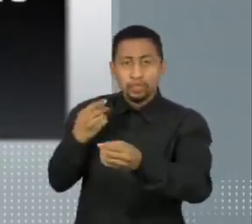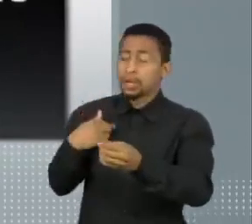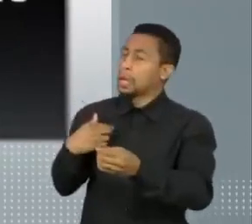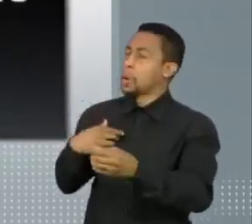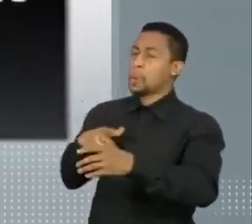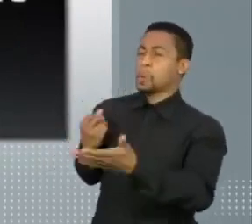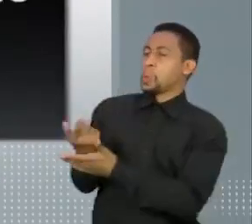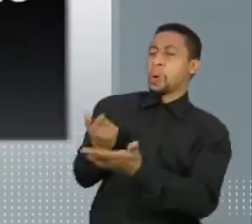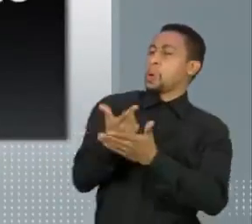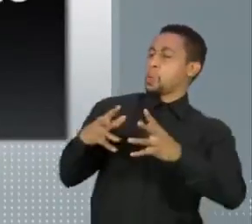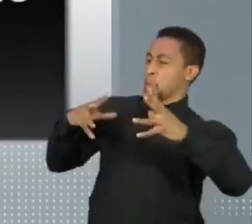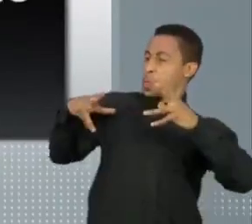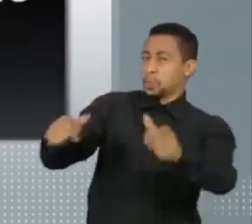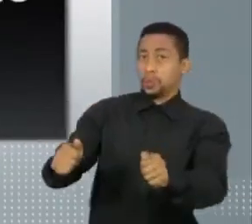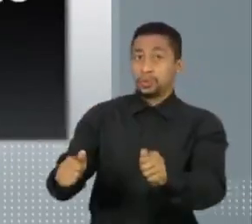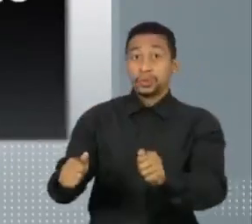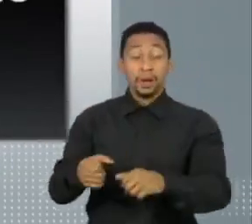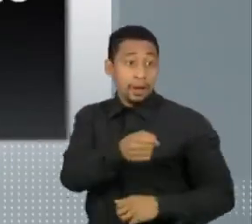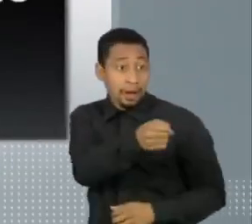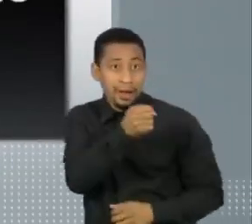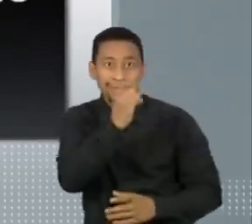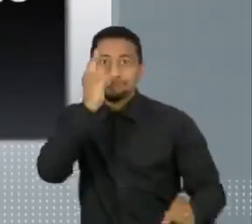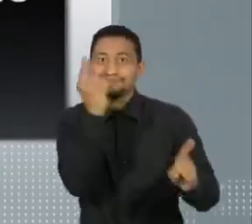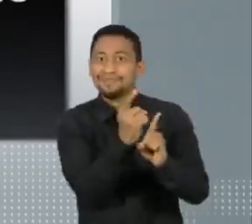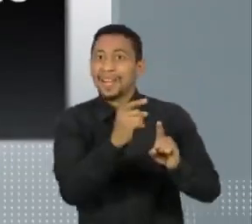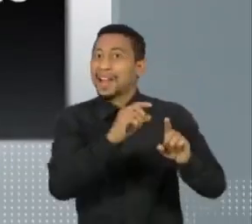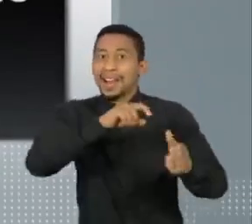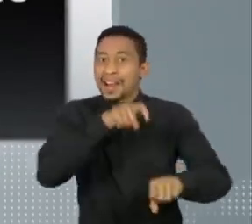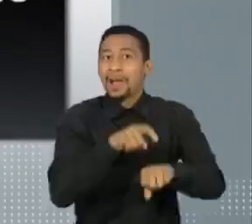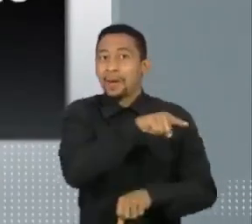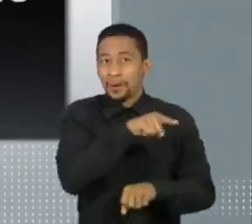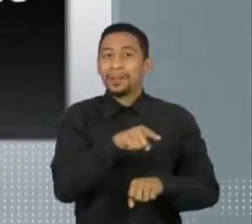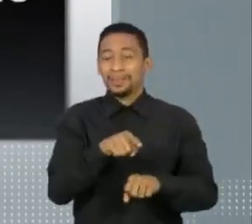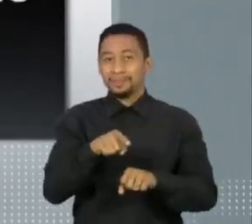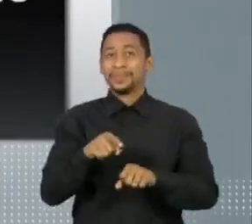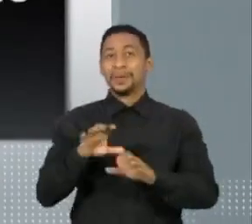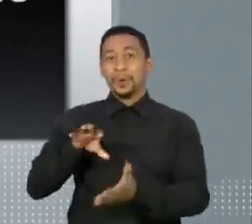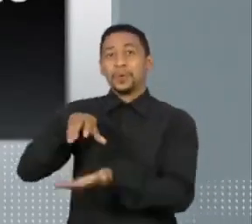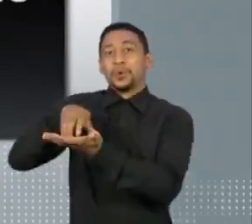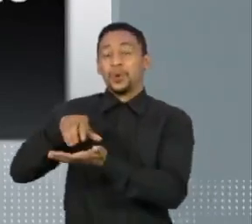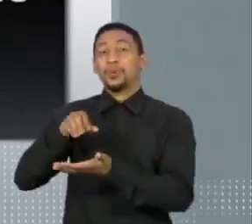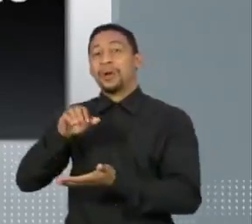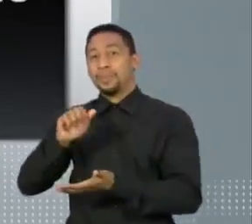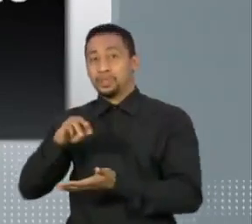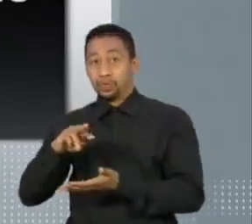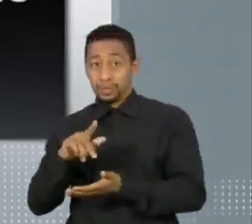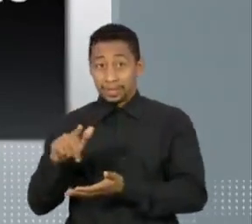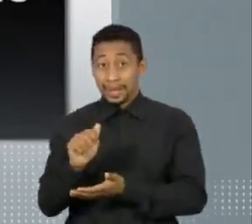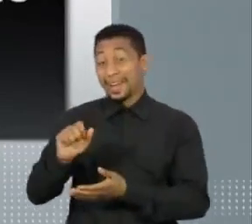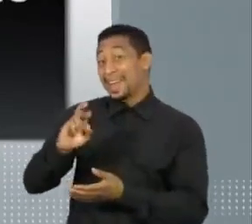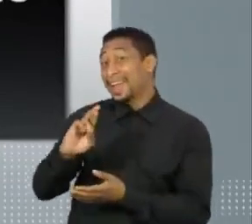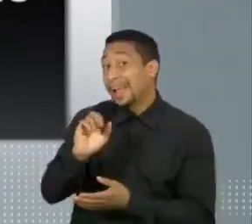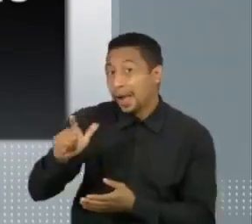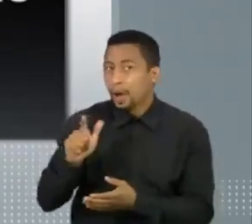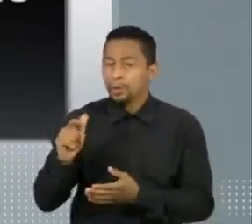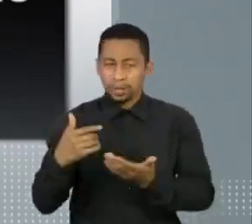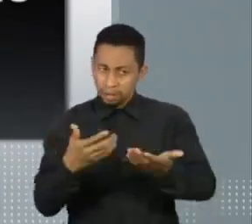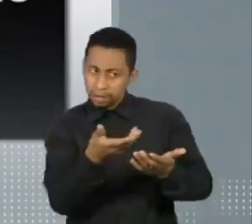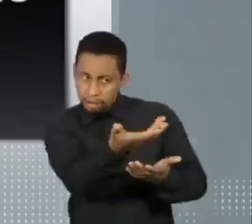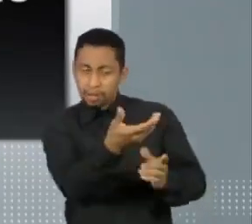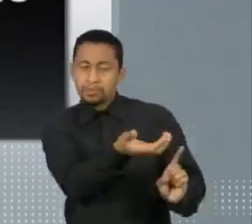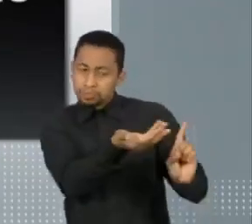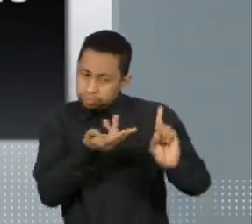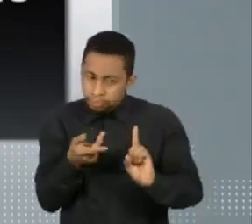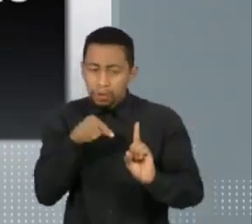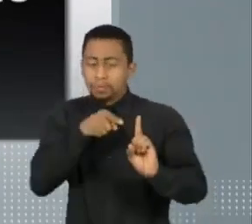compro tudo. Sem ouvir a Repórter Brasil ou a Amazônia Real, o juiz aceitou em caráter liminar a argumentação da defesa